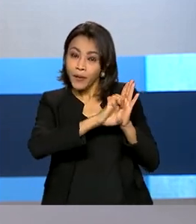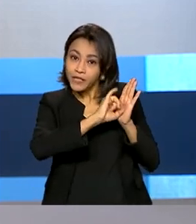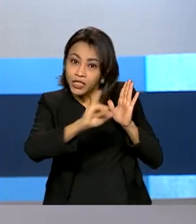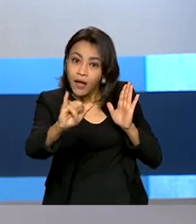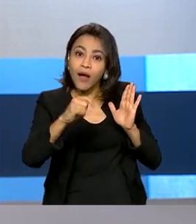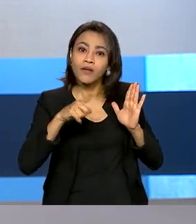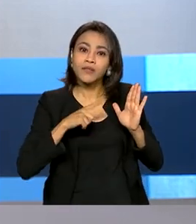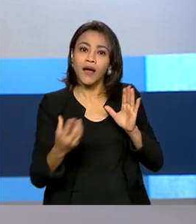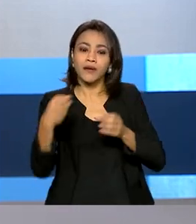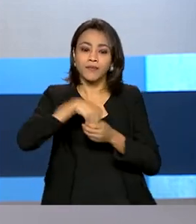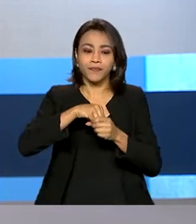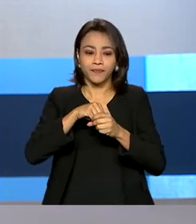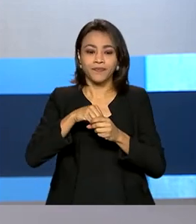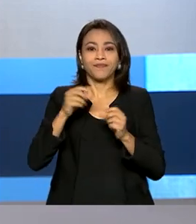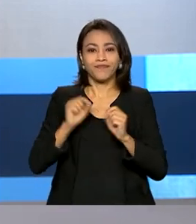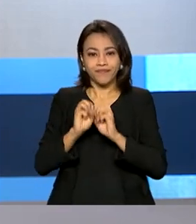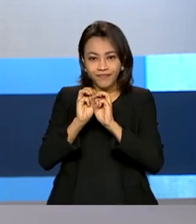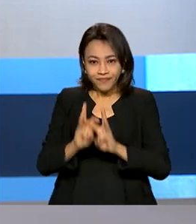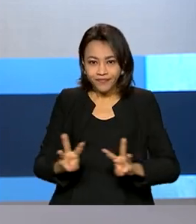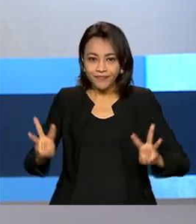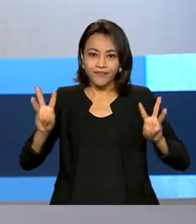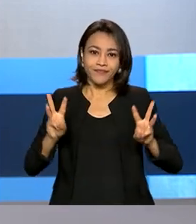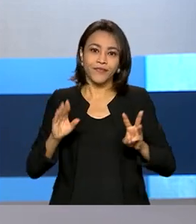em garagem.bnds.gov.br.